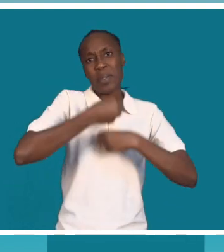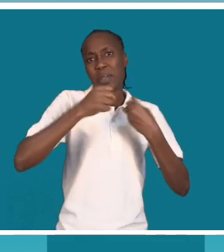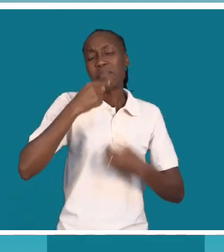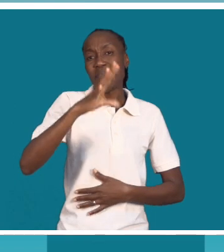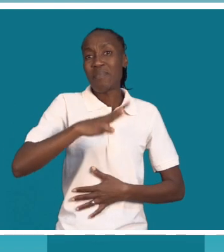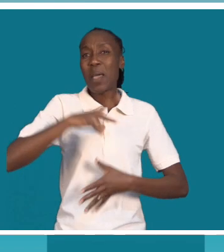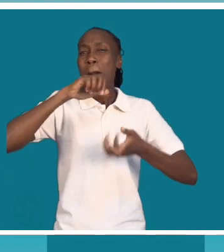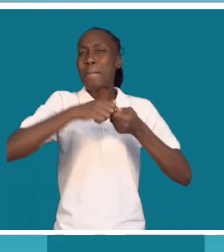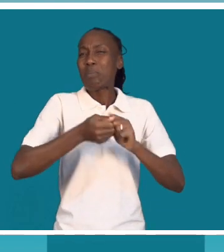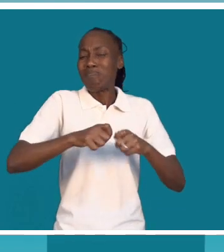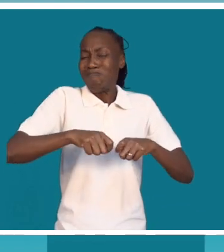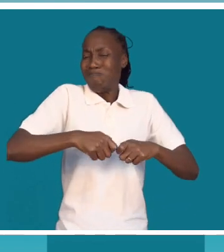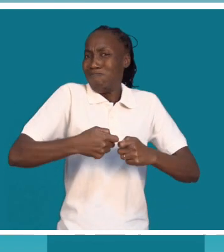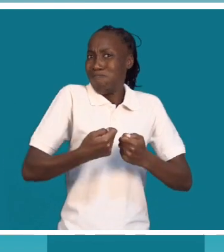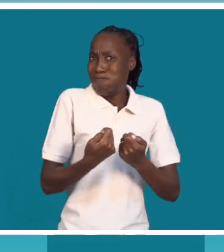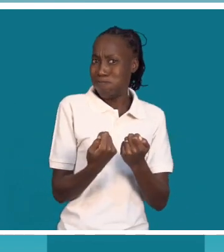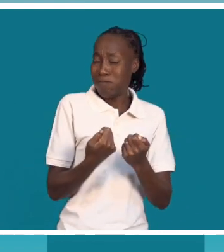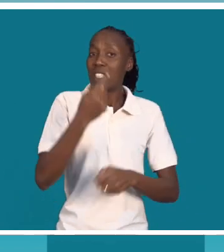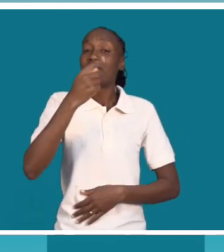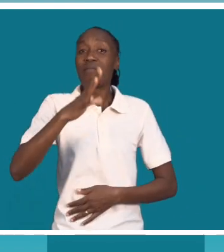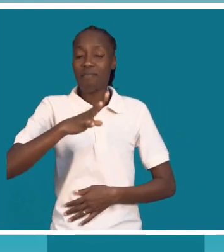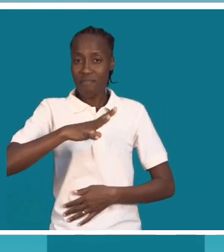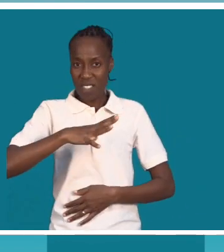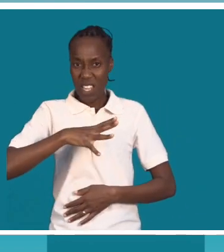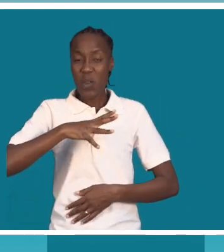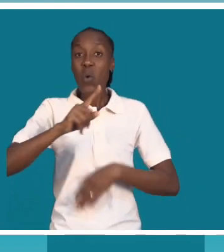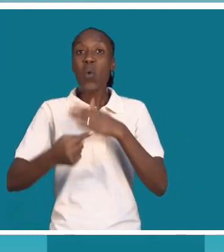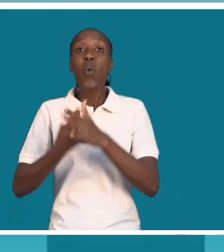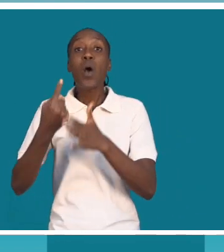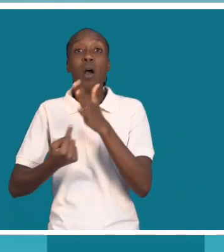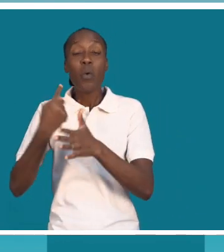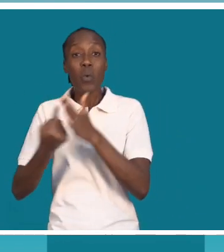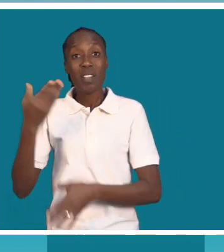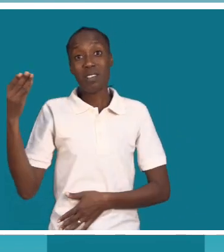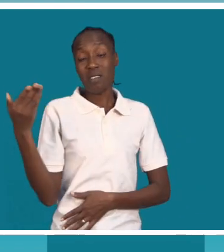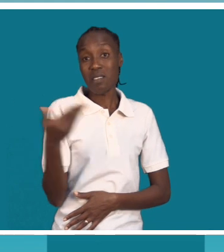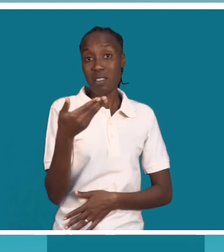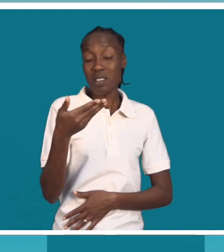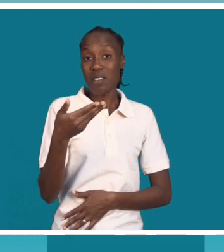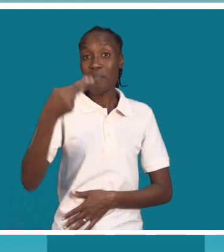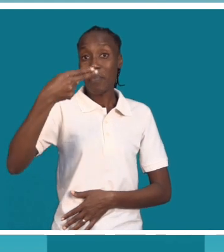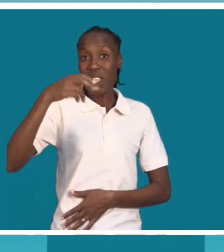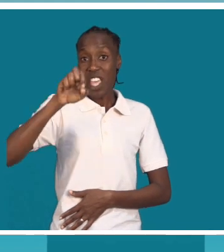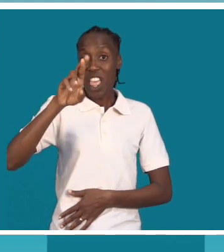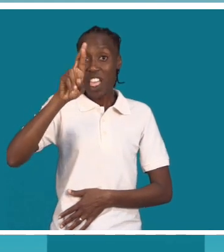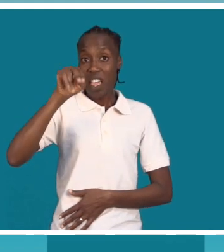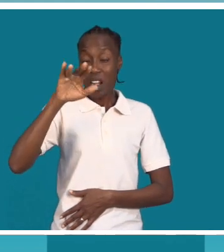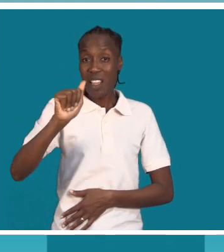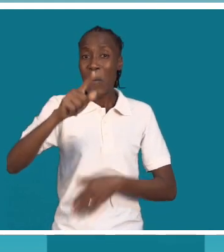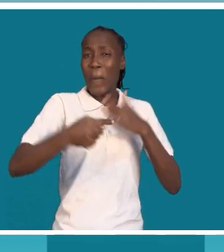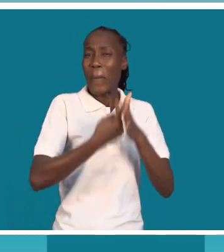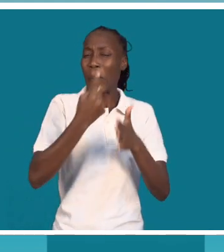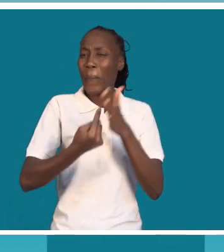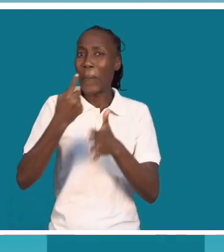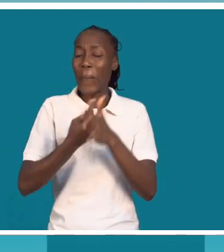se ela ficasse estrangulada. E, quando ela fica estrangulada, o que acontece é que esta hérnia já começa a